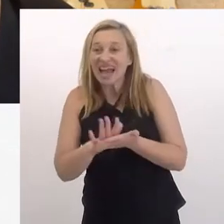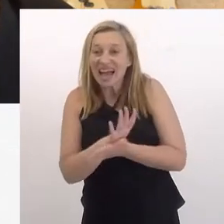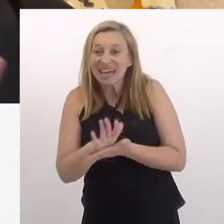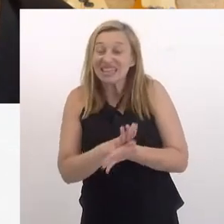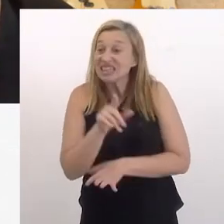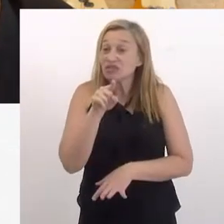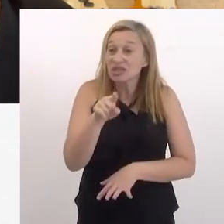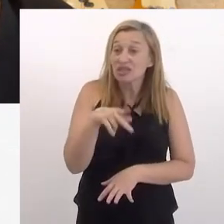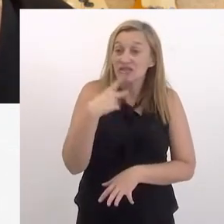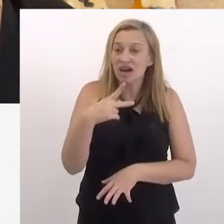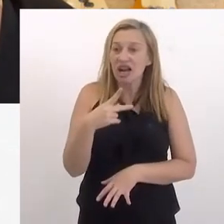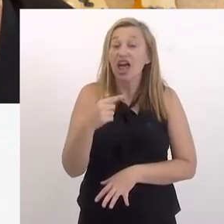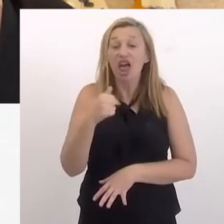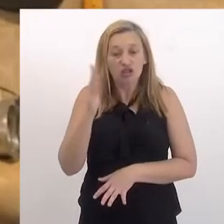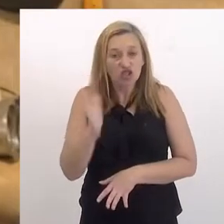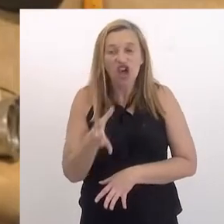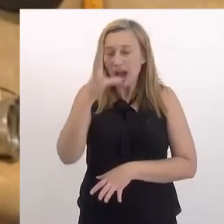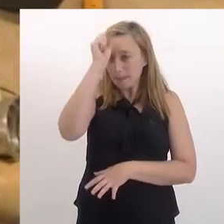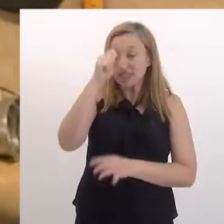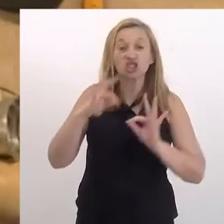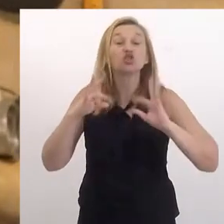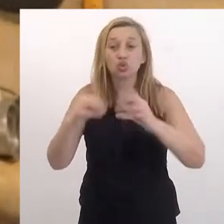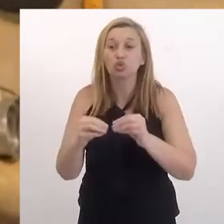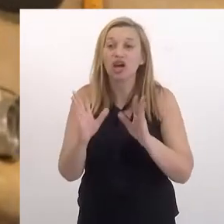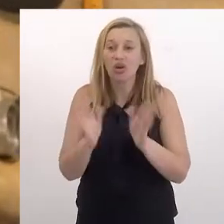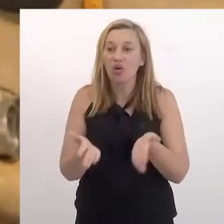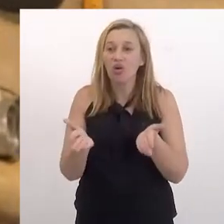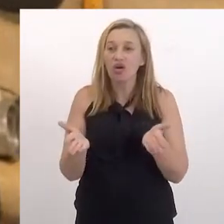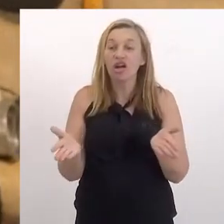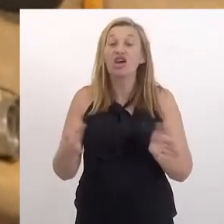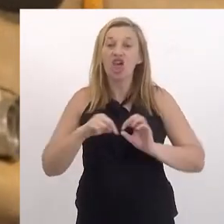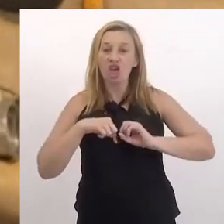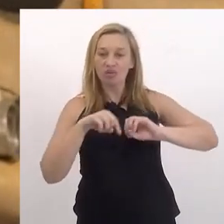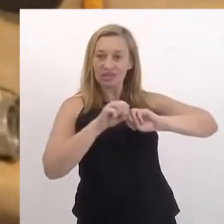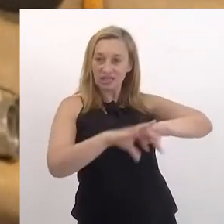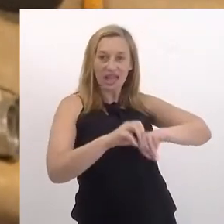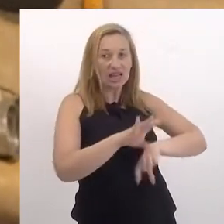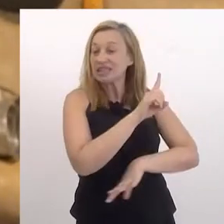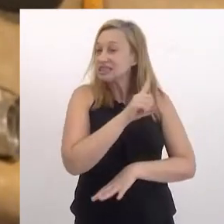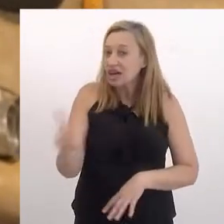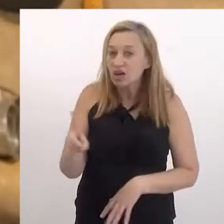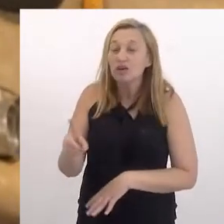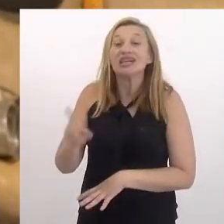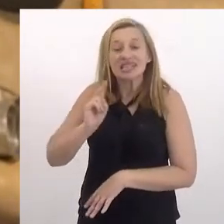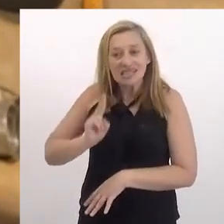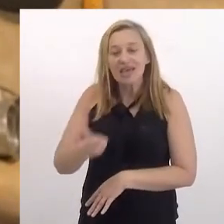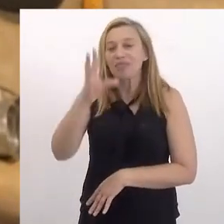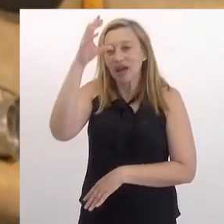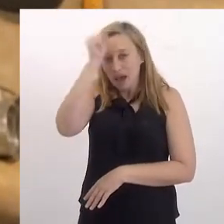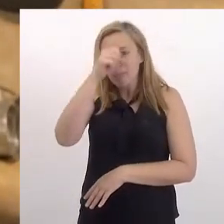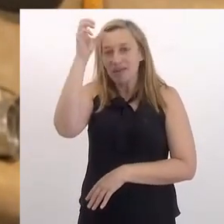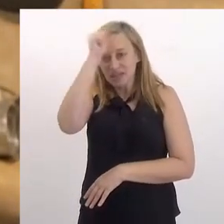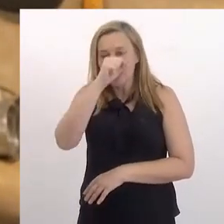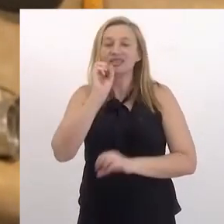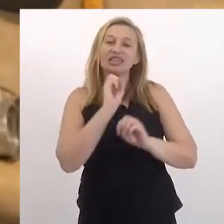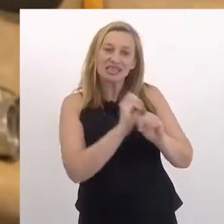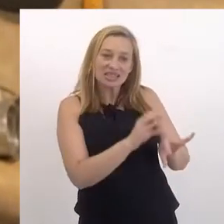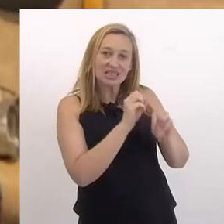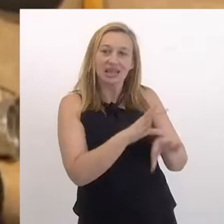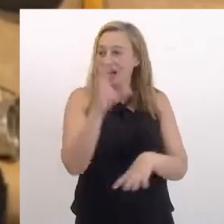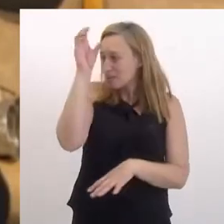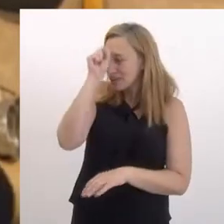situação na vida em que você diga eu já aprendi tudo e agora estou aqui para ensinar. Não. A gente está sempre